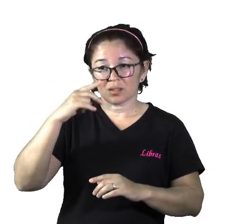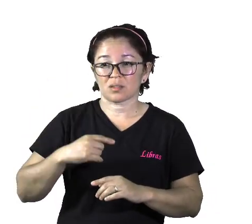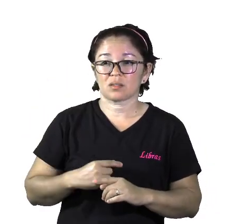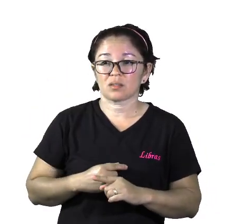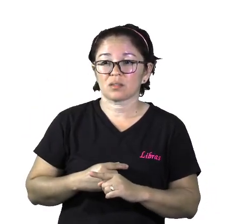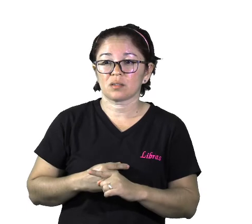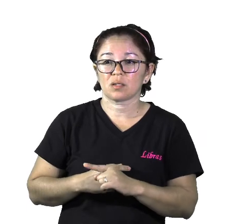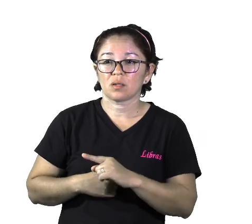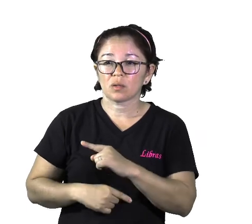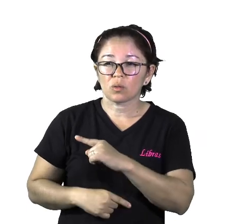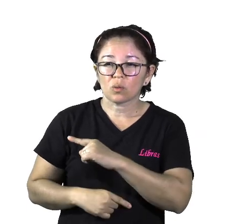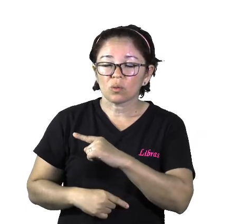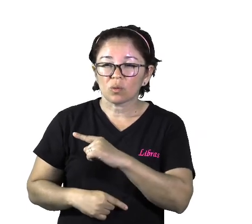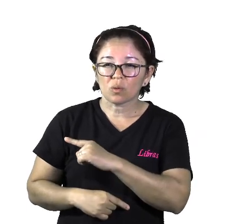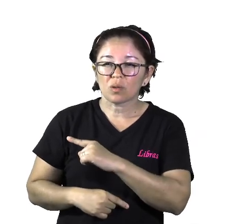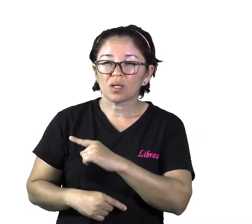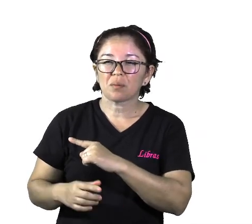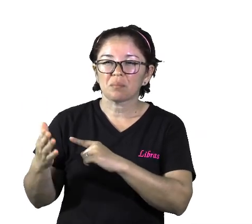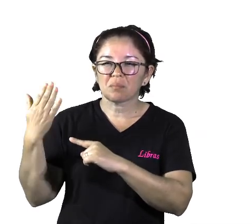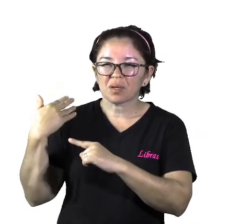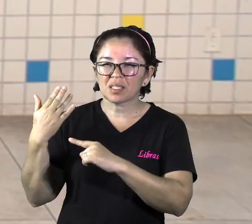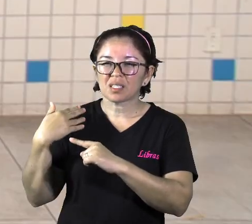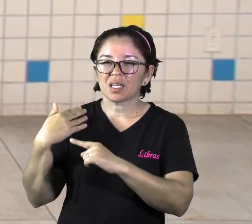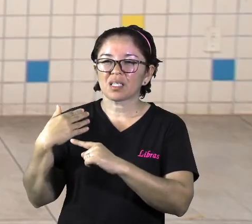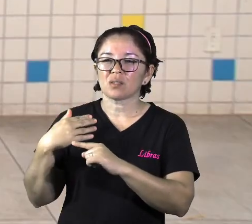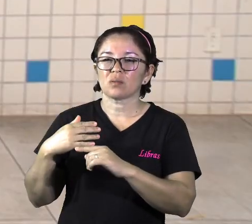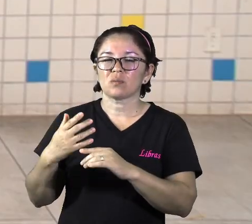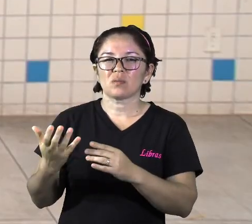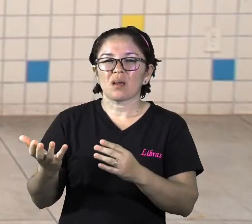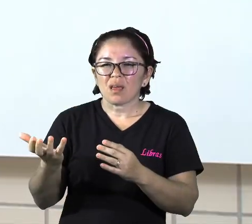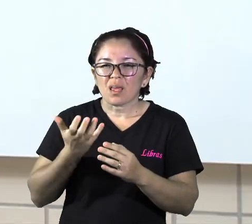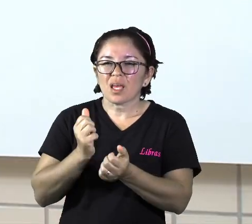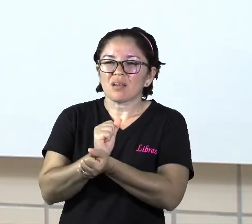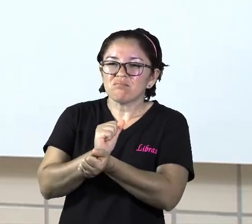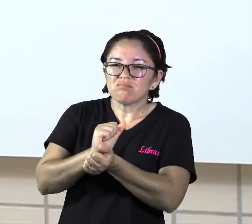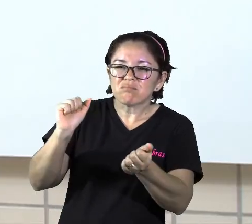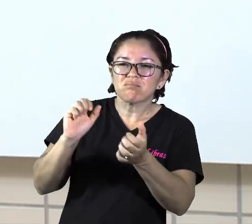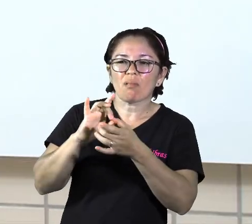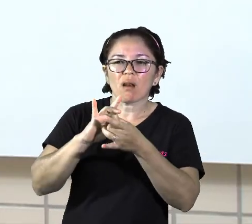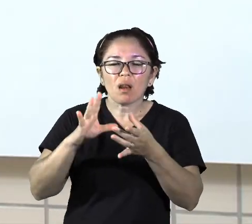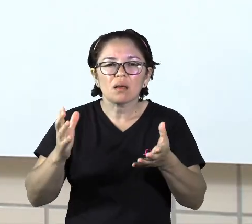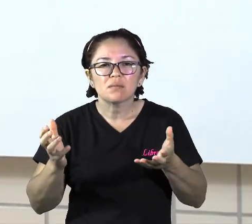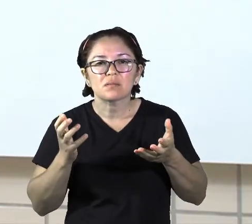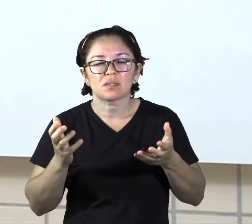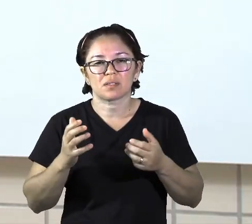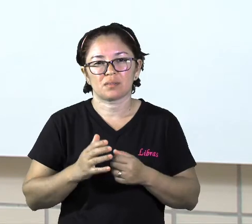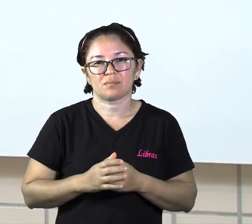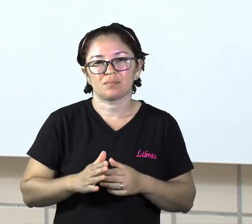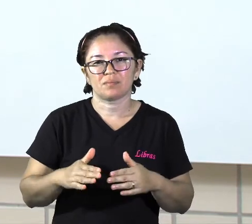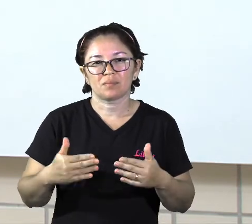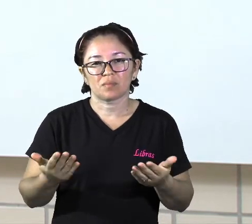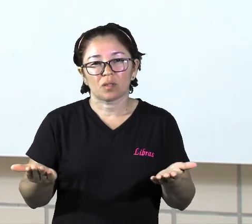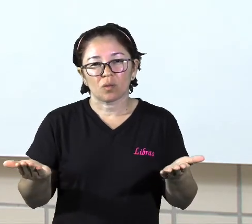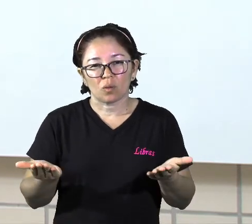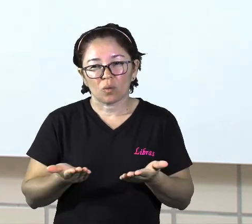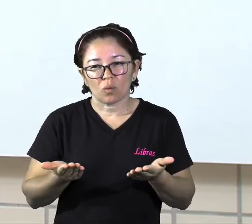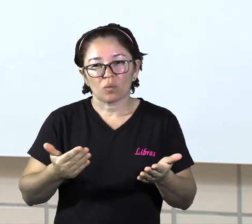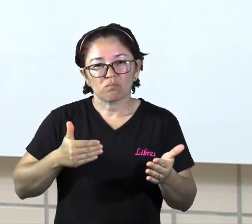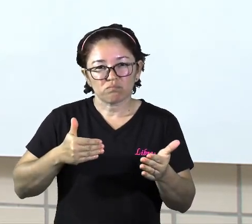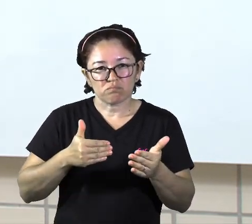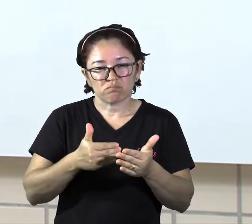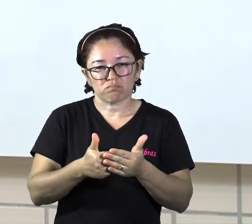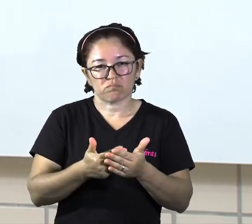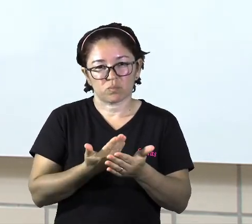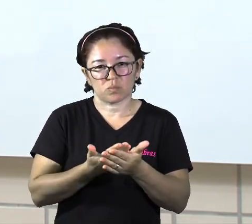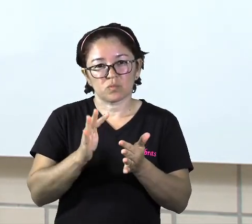Escravidão, à Luta pela Liberdade. Meninos, a nossa aula está terminando. Vamos relembrar aqui o que nós aprendemos